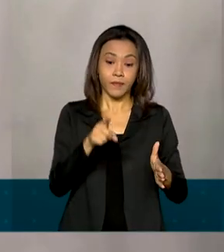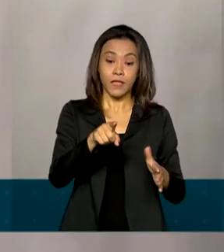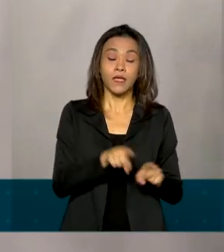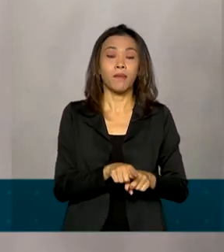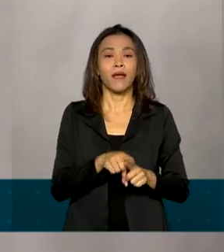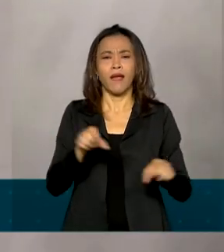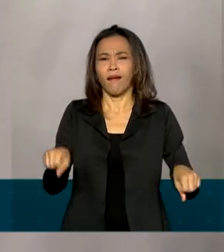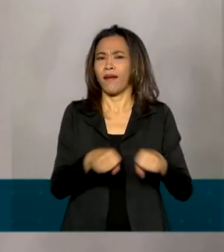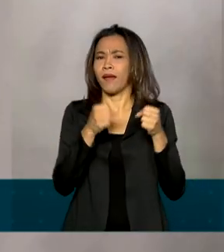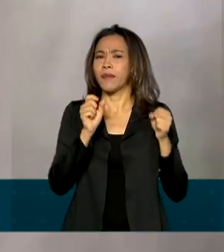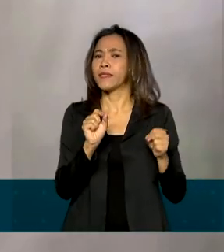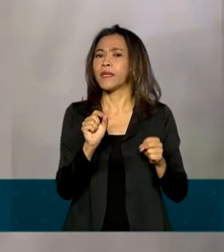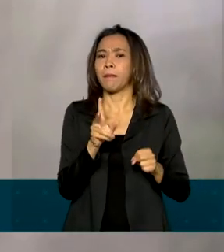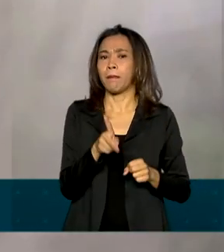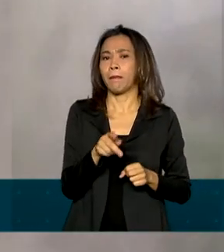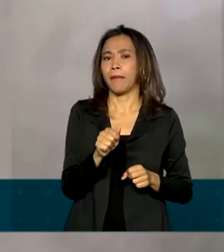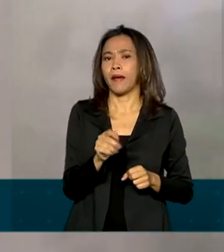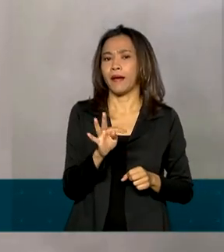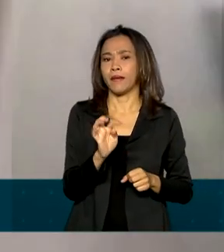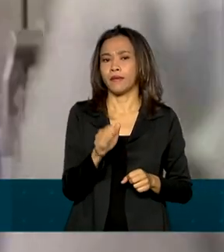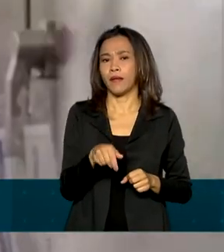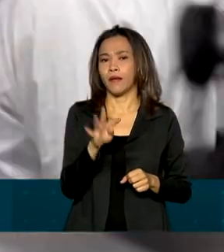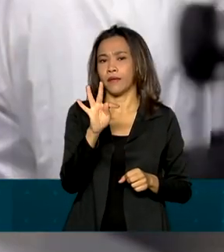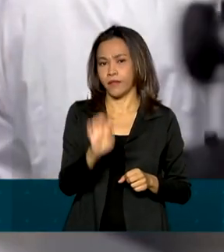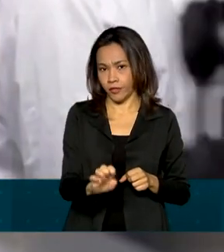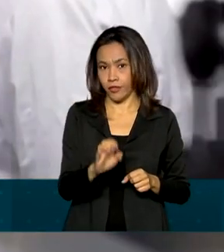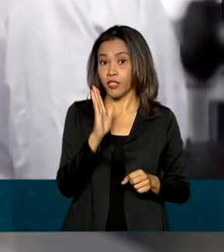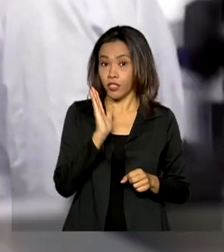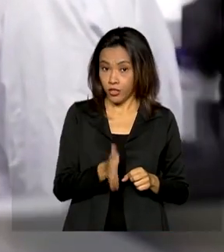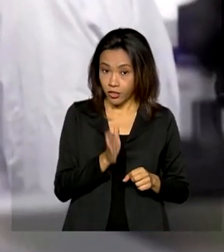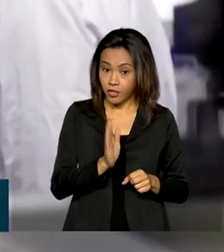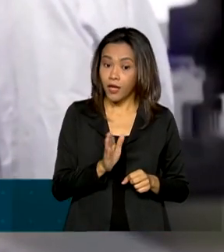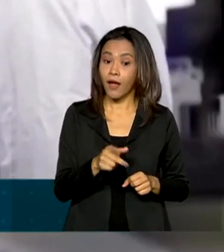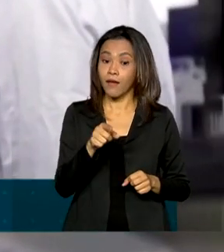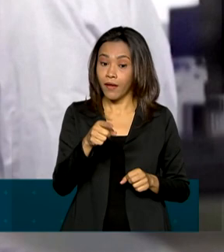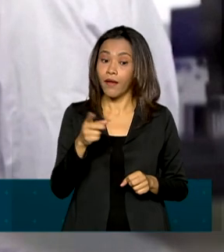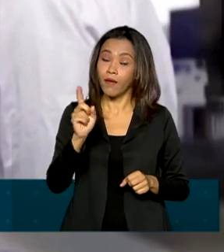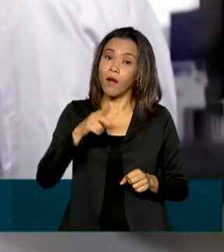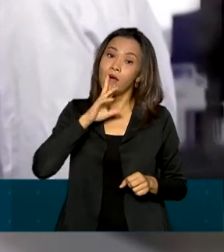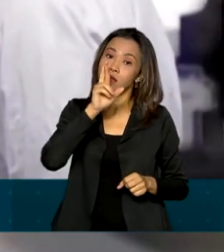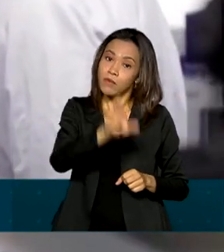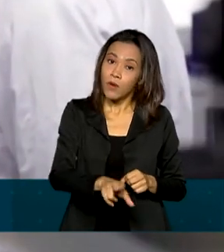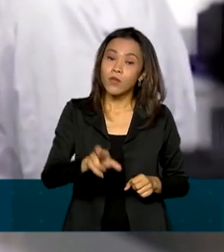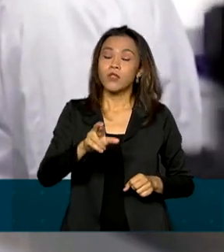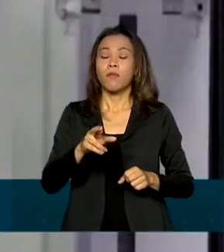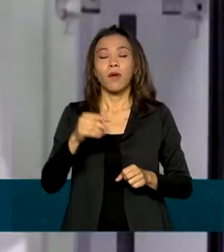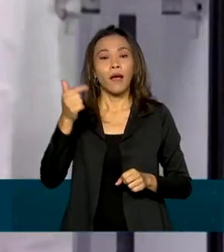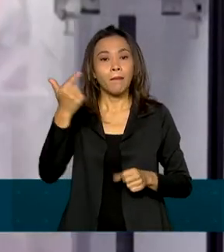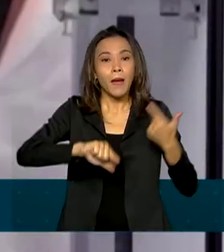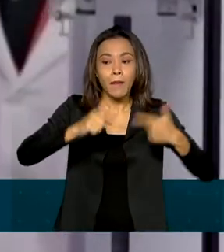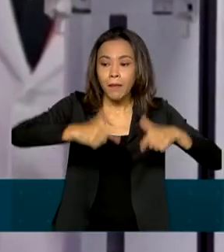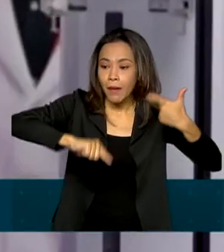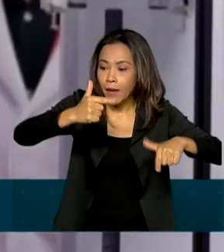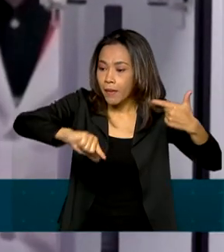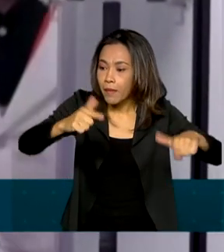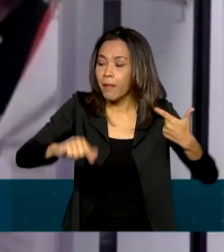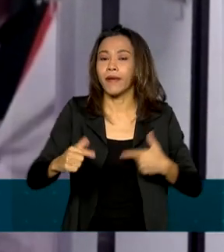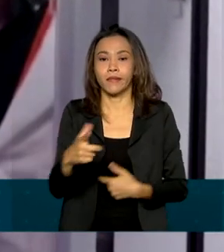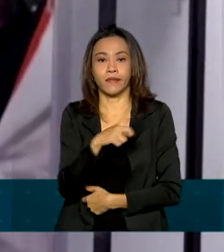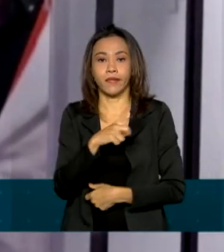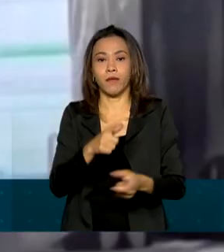vacinas contra a covid-19 também vem sendo apontada como uma saída para aumentar o acesso da população aos